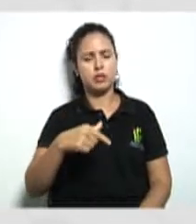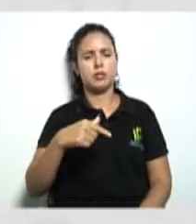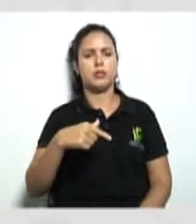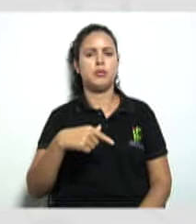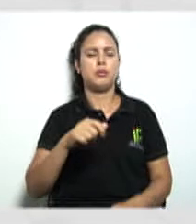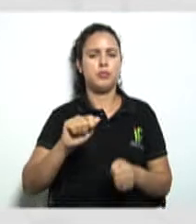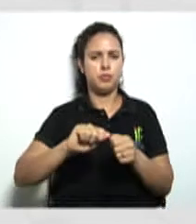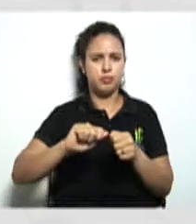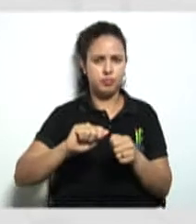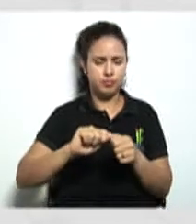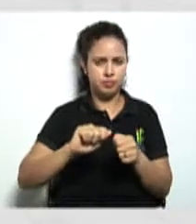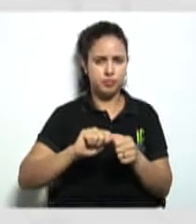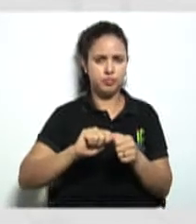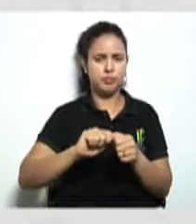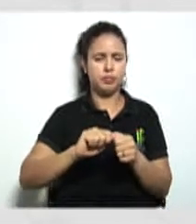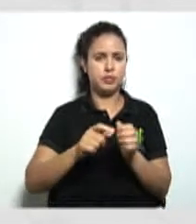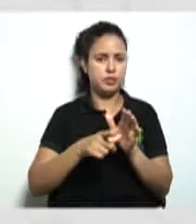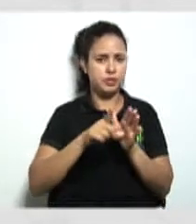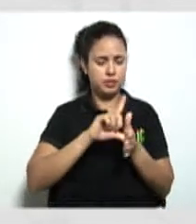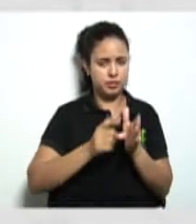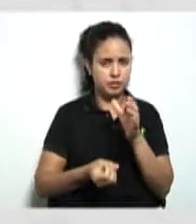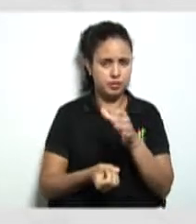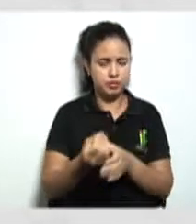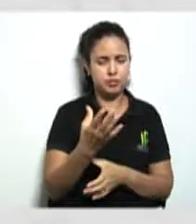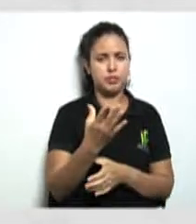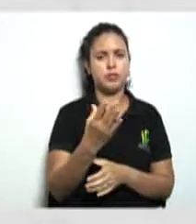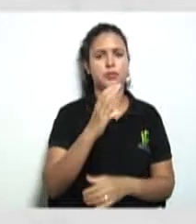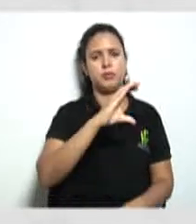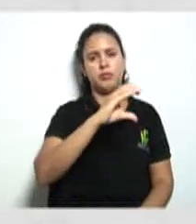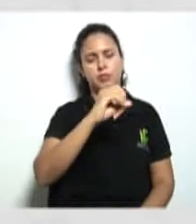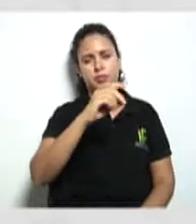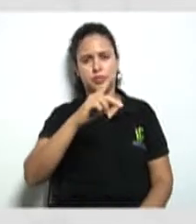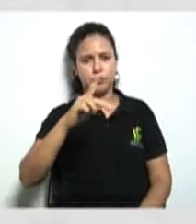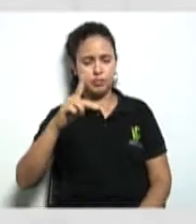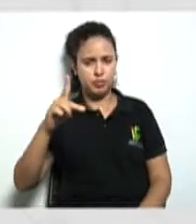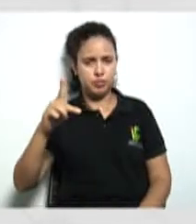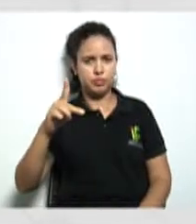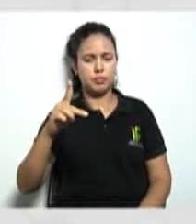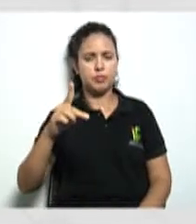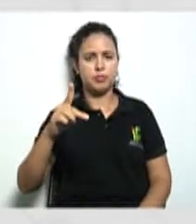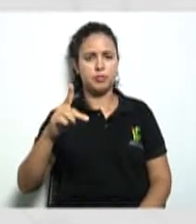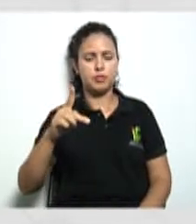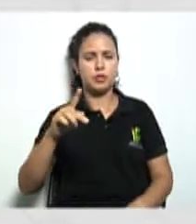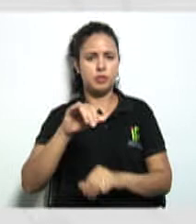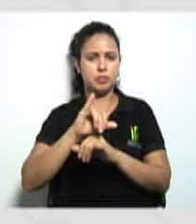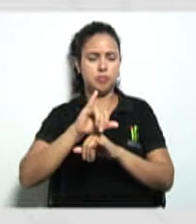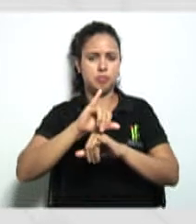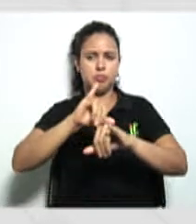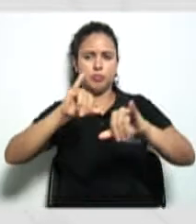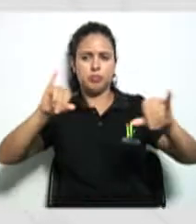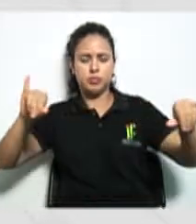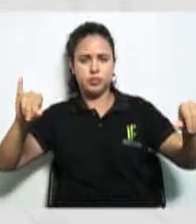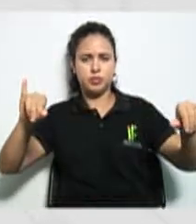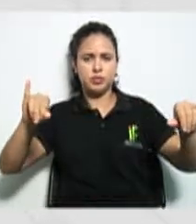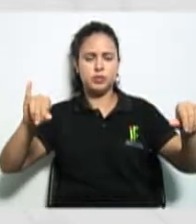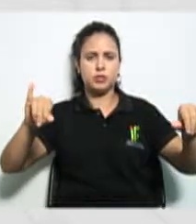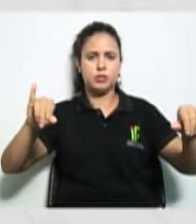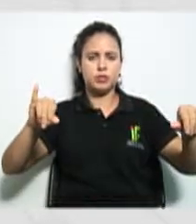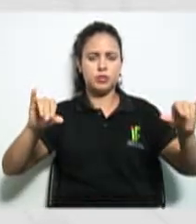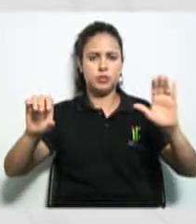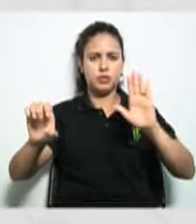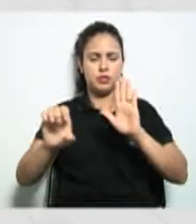ocasião da Constituição da cooperativa, não havendo necessidade de publicação em edital de